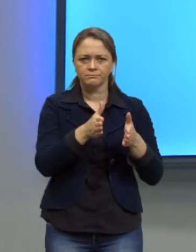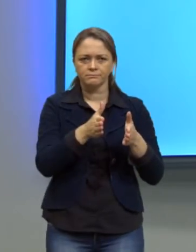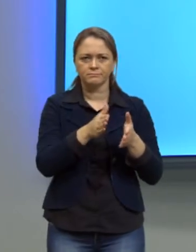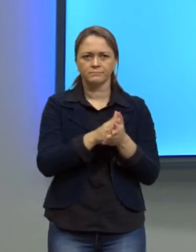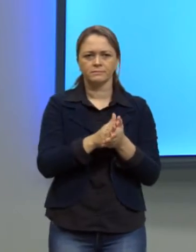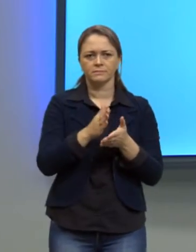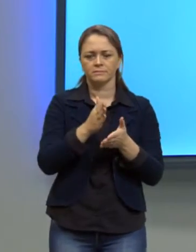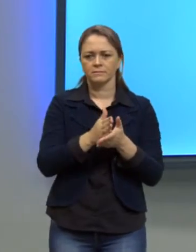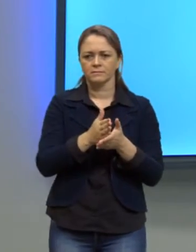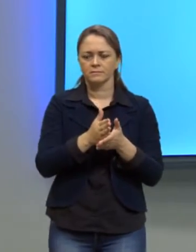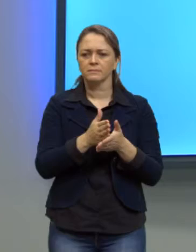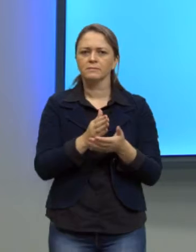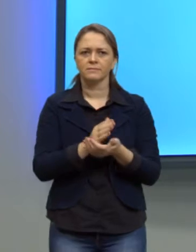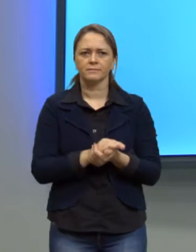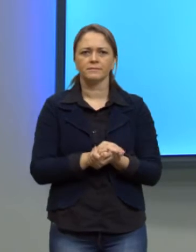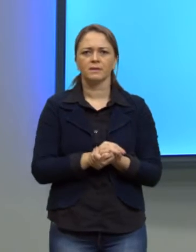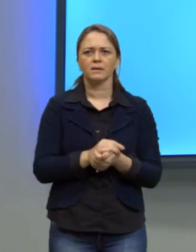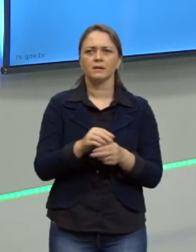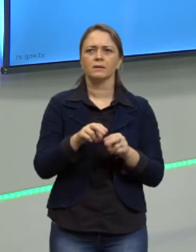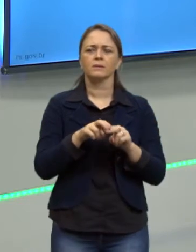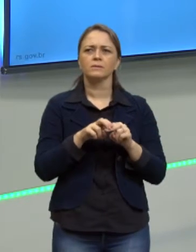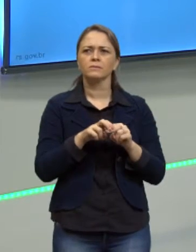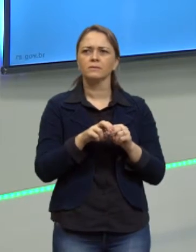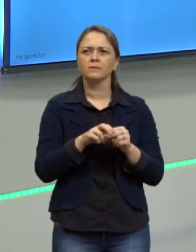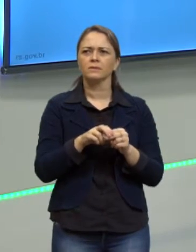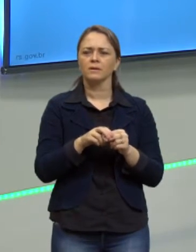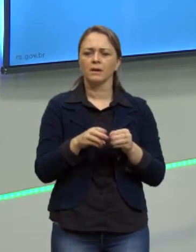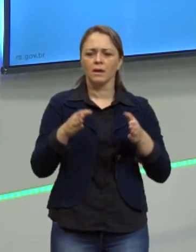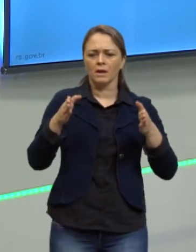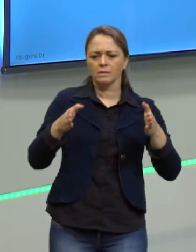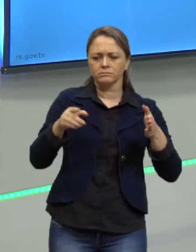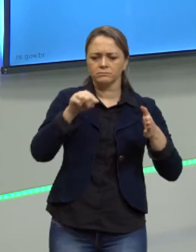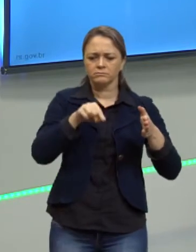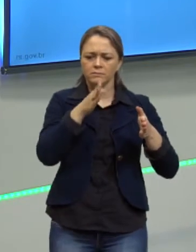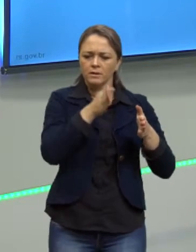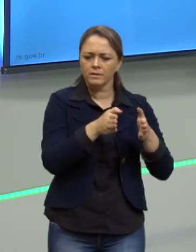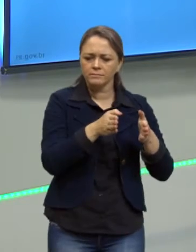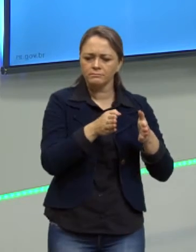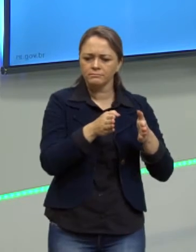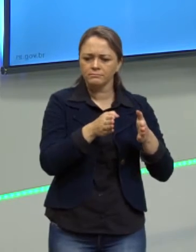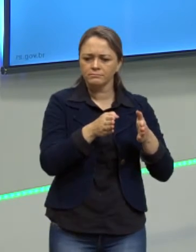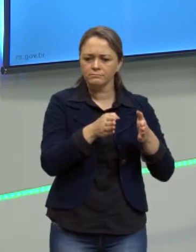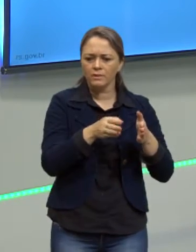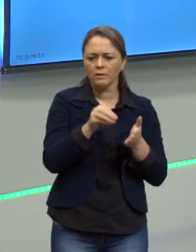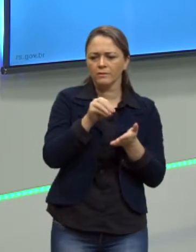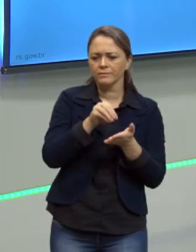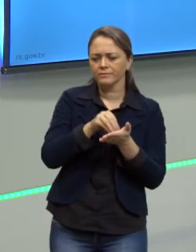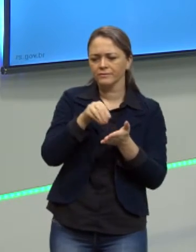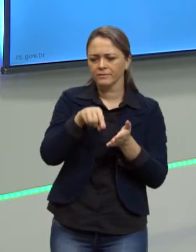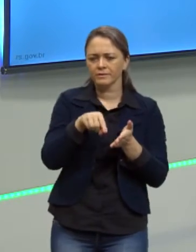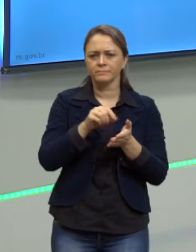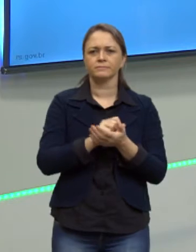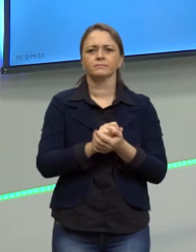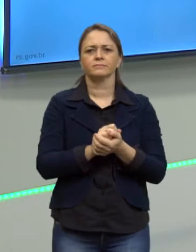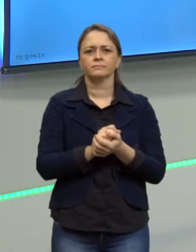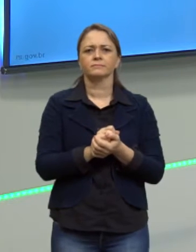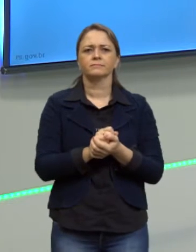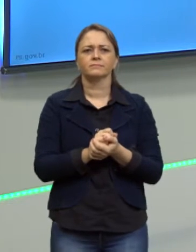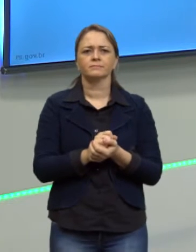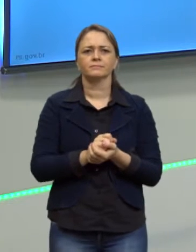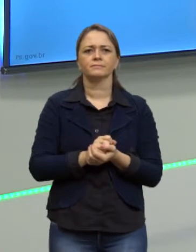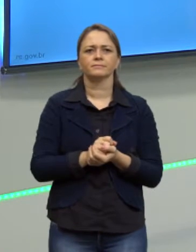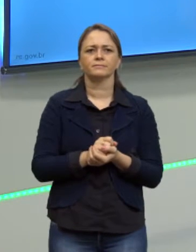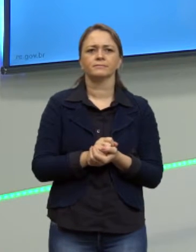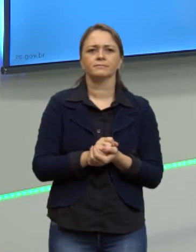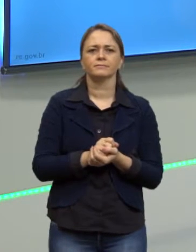meios aritméticos. Então, colocar entre, adicionar entre aqueles termos da APA. Então,